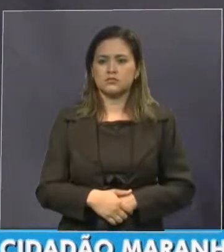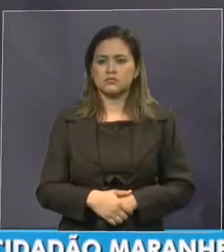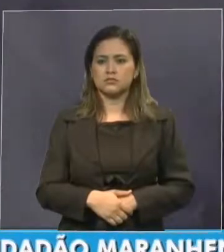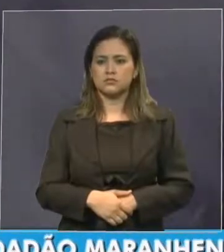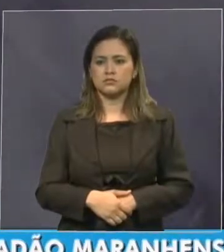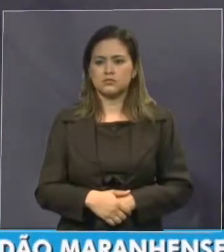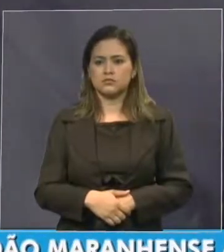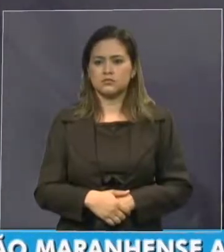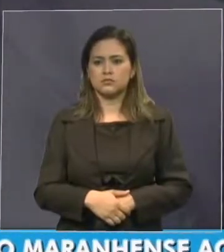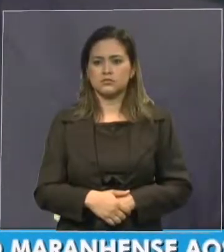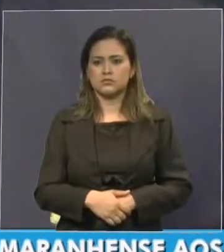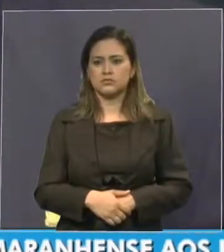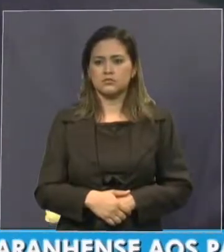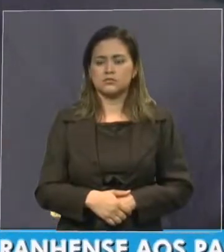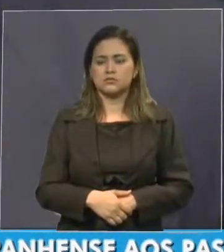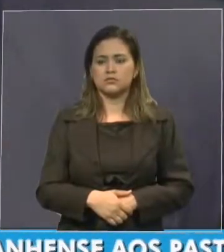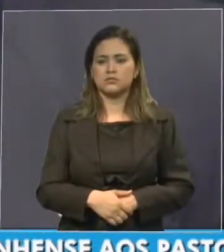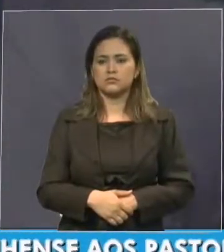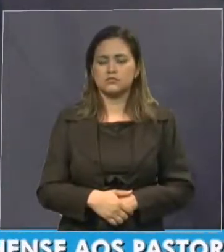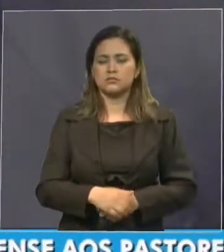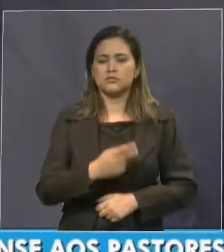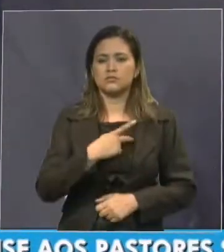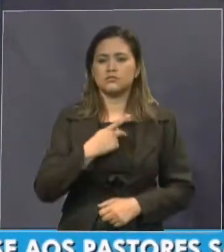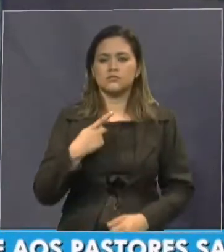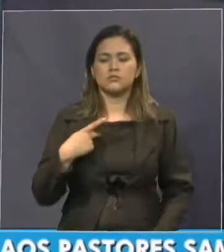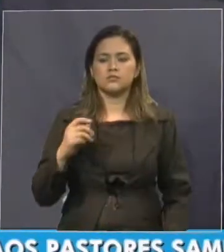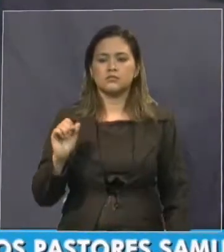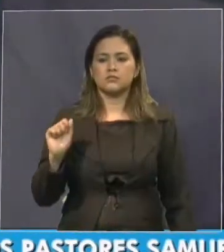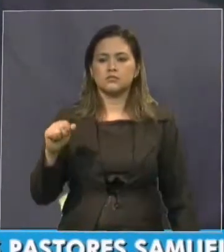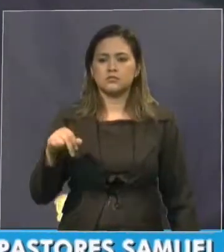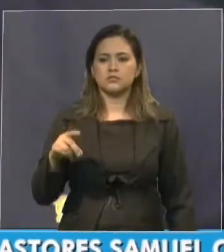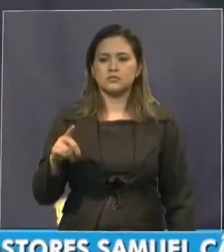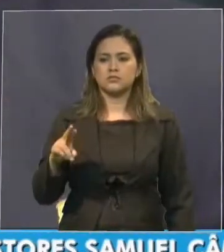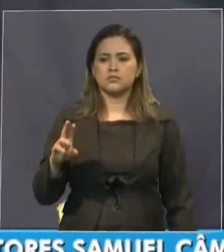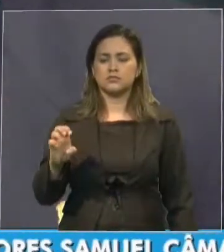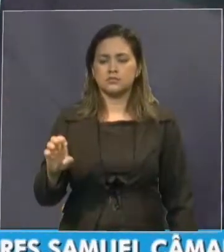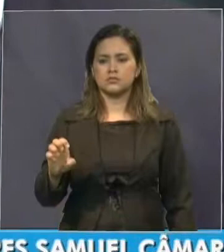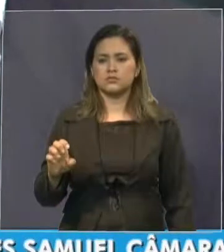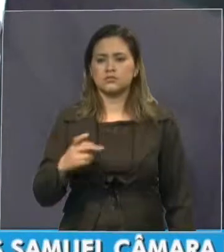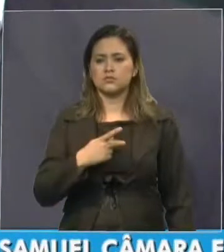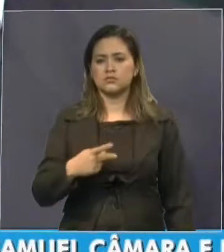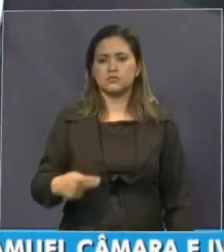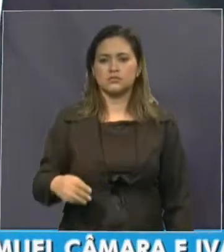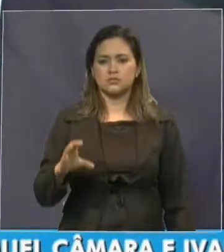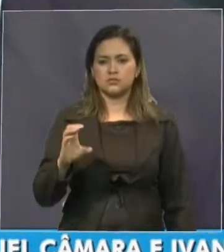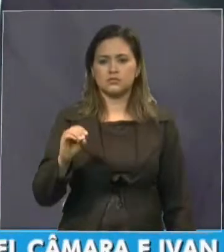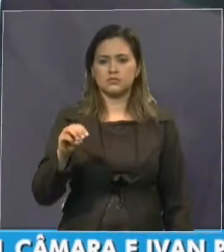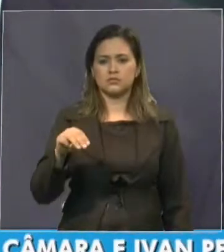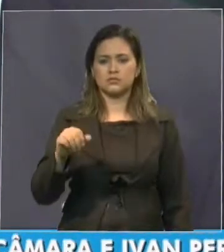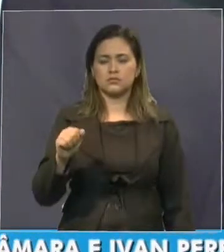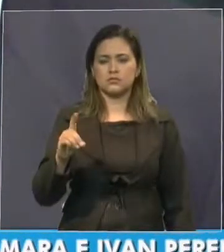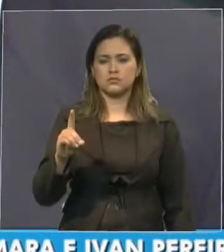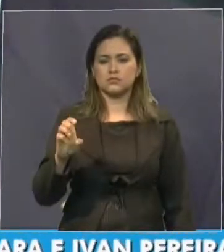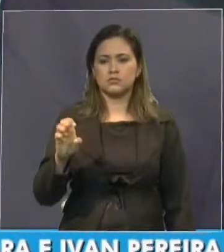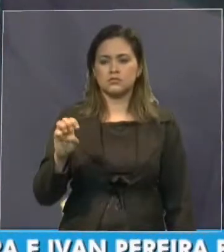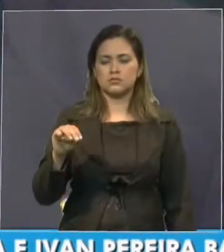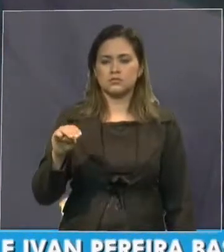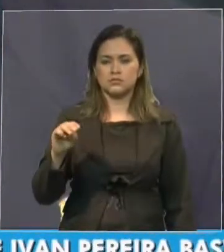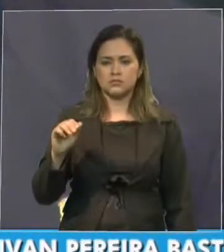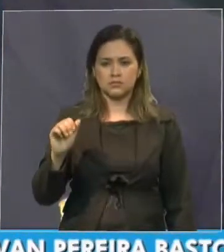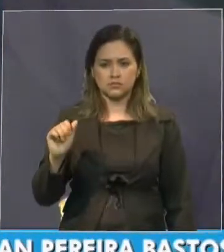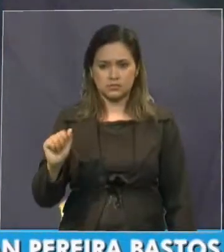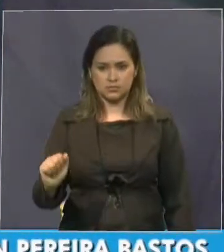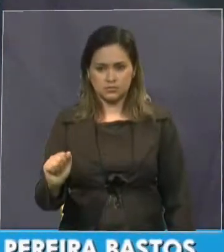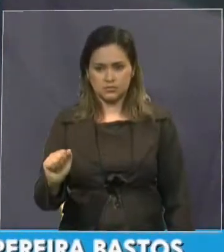Reverendo pastor André, presidente da Comadema, Convenção de Ministros das